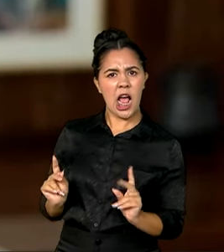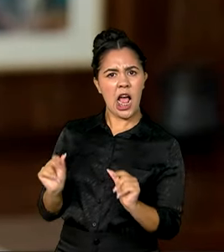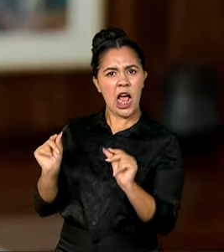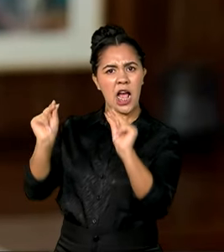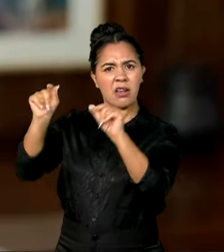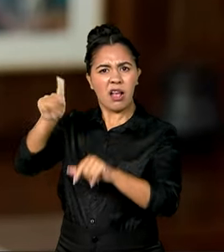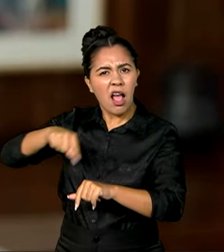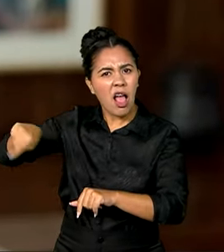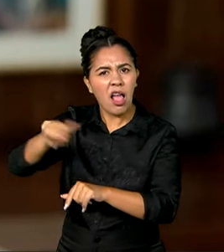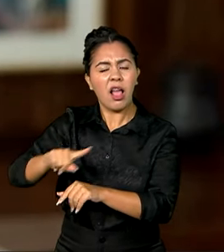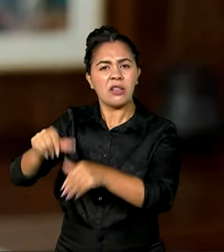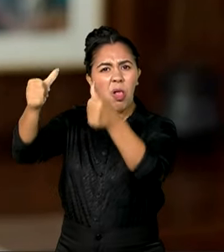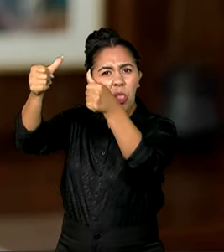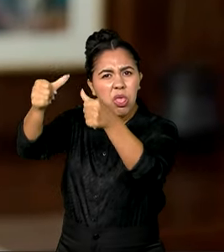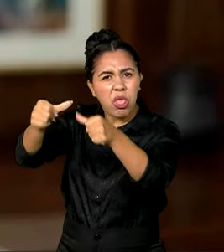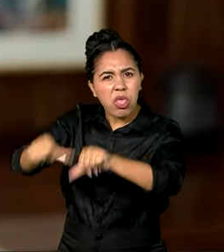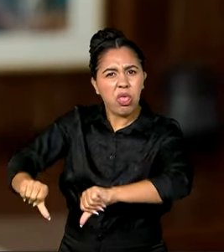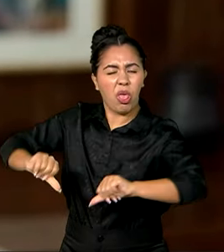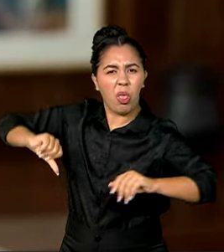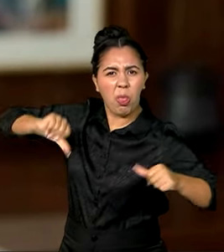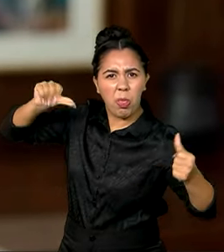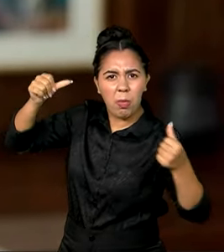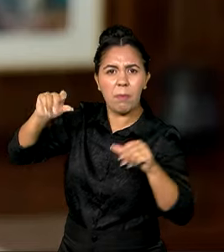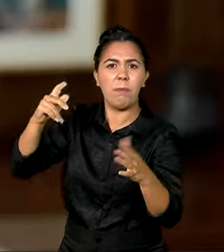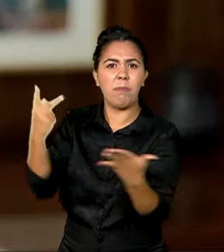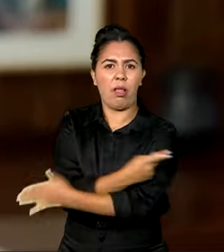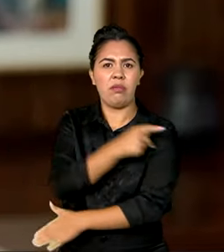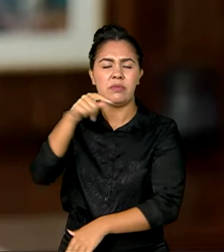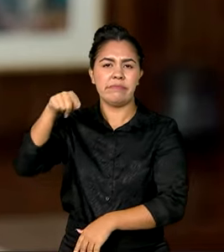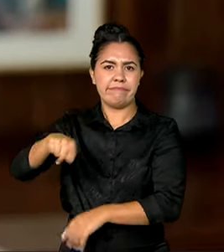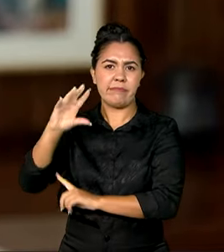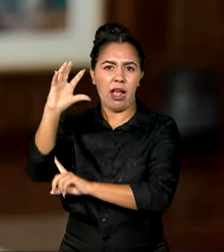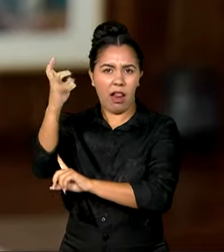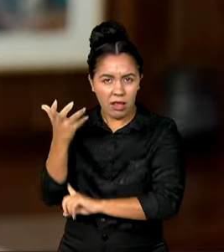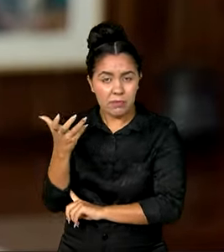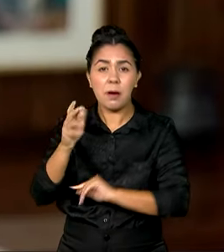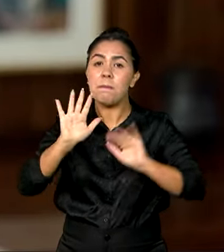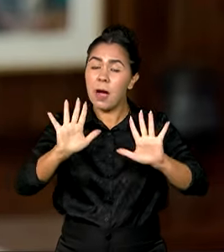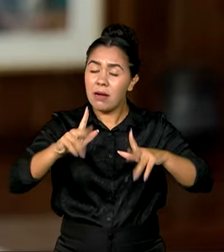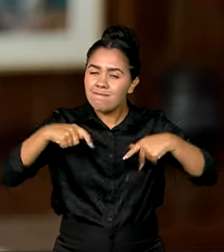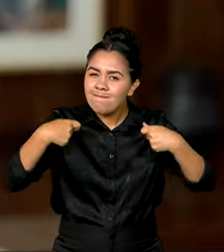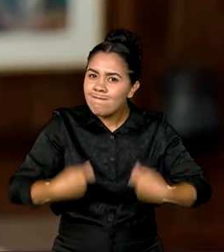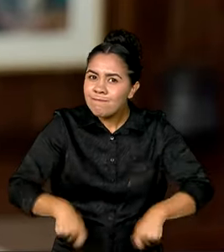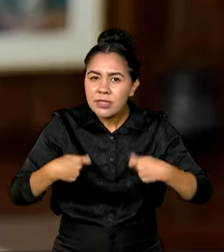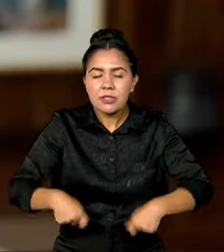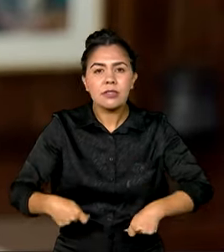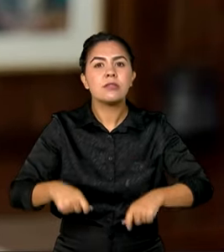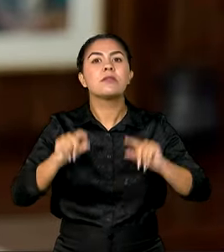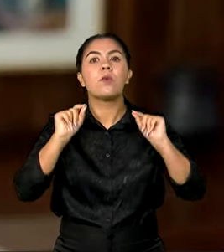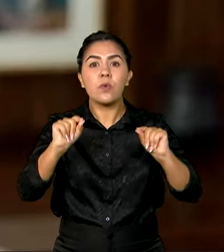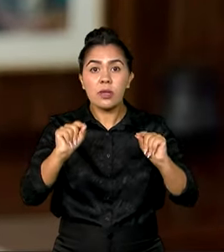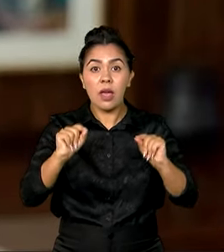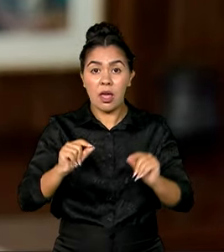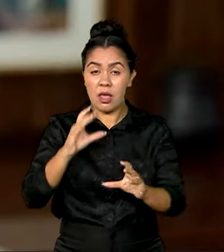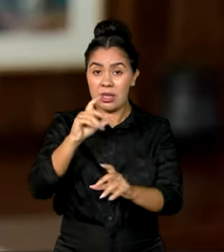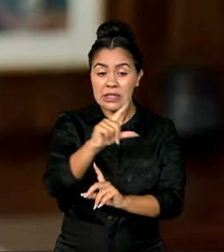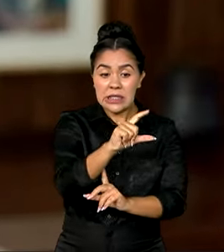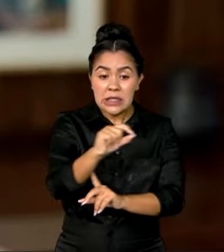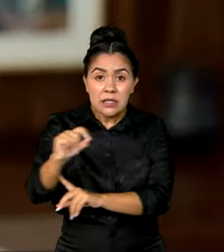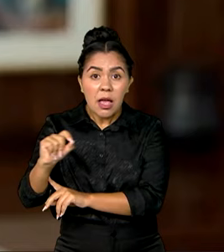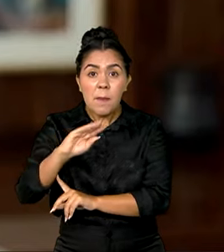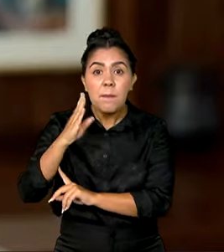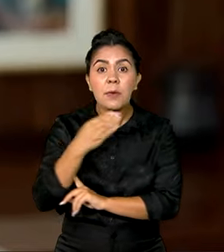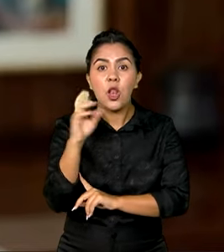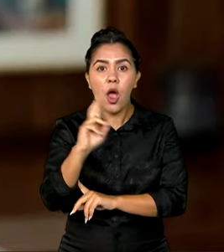culminou na crise climática que nos aflige hoje. É preciso ir além dos 100 bilhões anuais prometidos